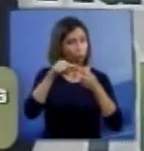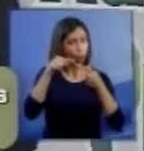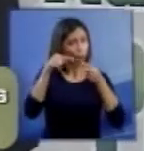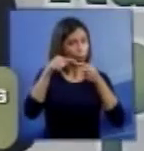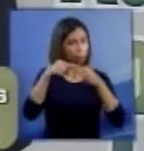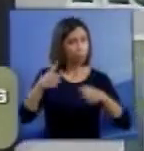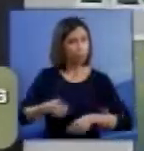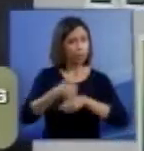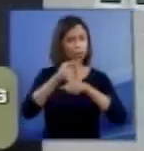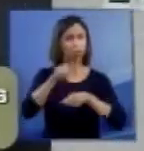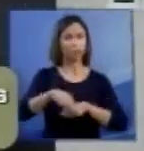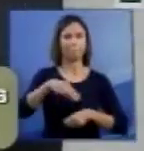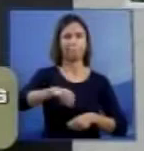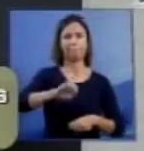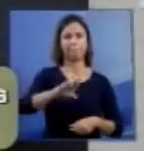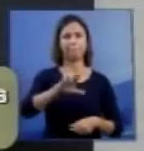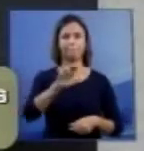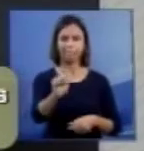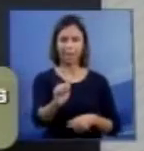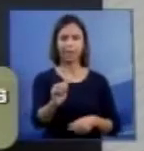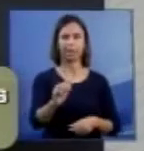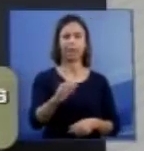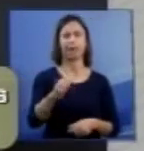mero-anencefalia, em que mero é parte.